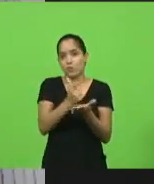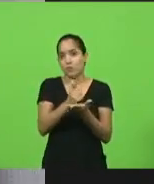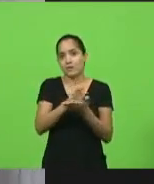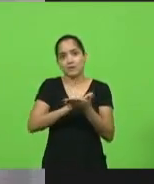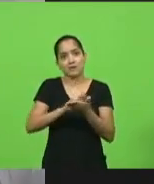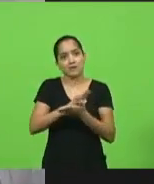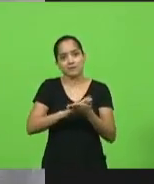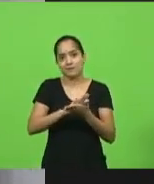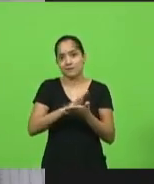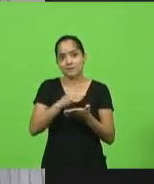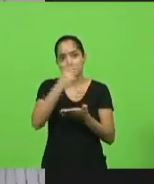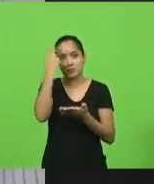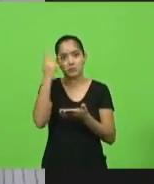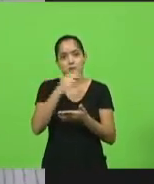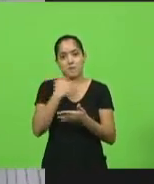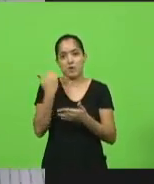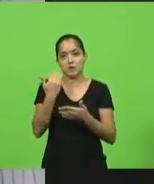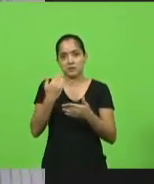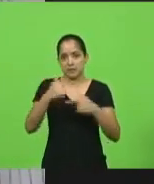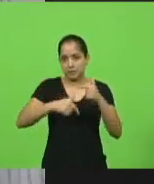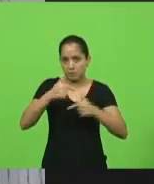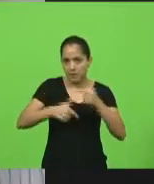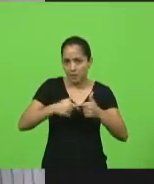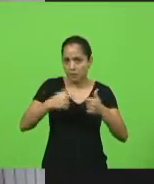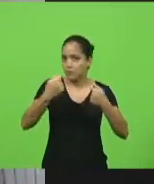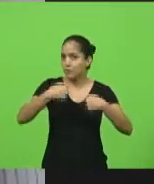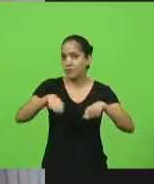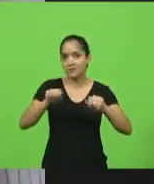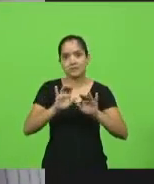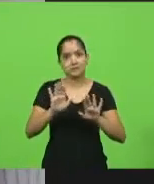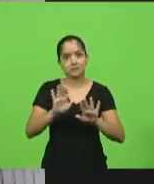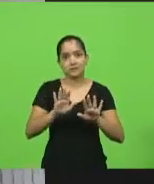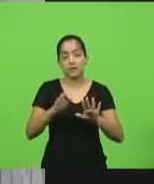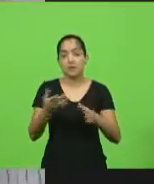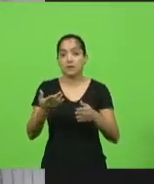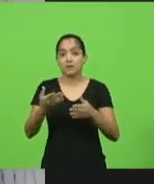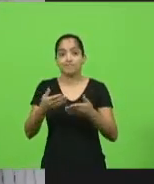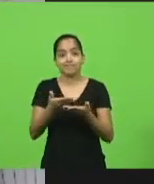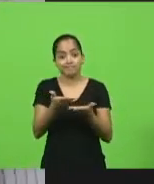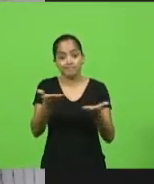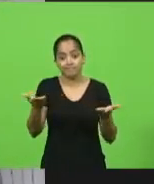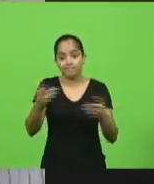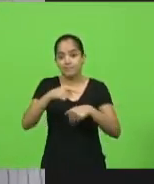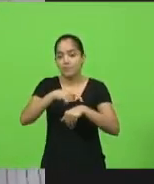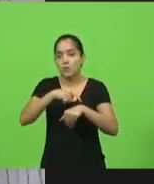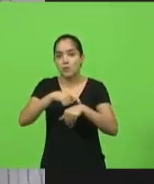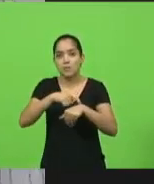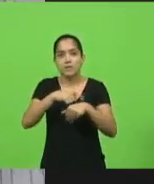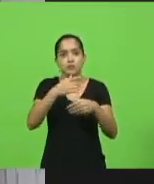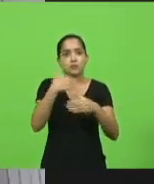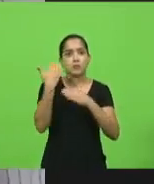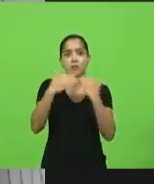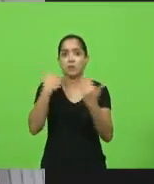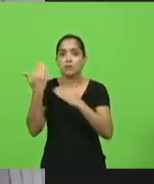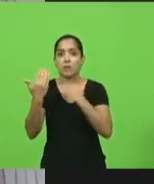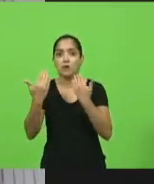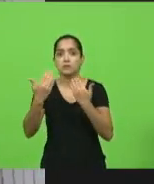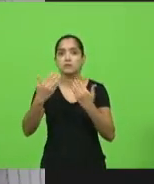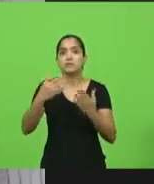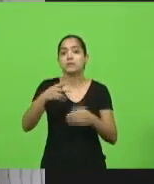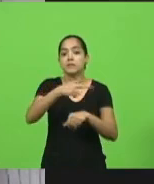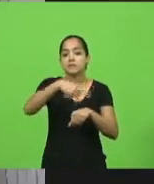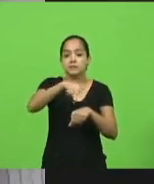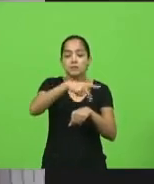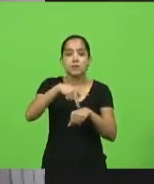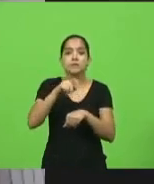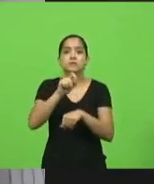morto não precisa de emprego. E do jeito que o país está perdendo gente, nós vamos ser o país que vai